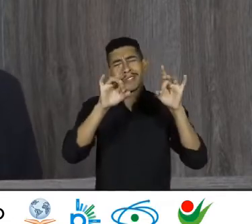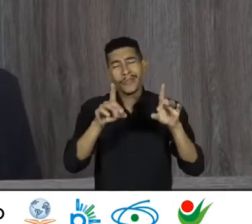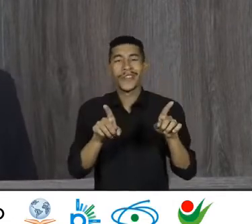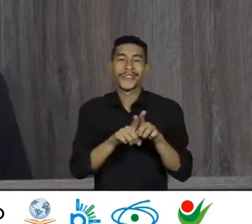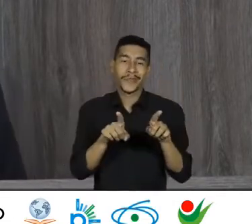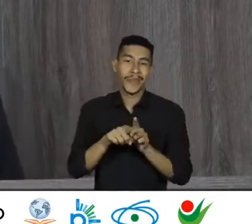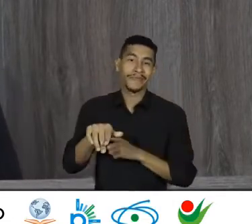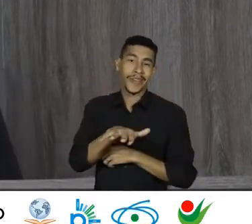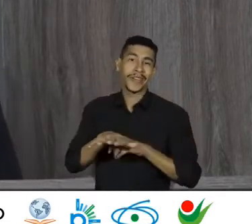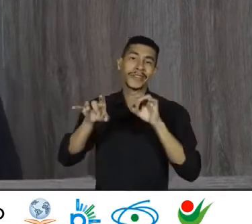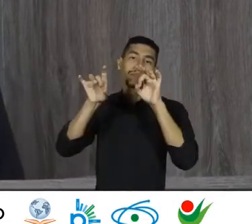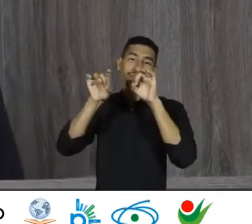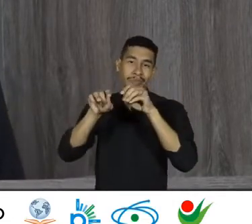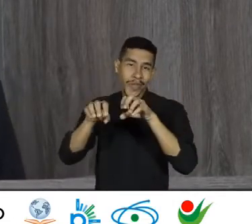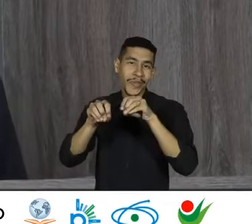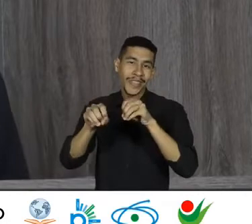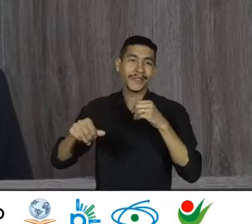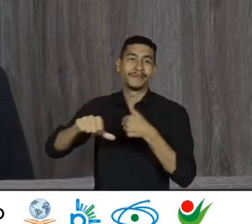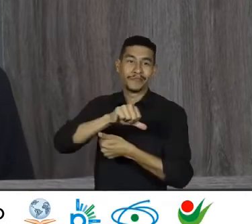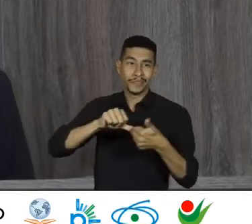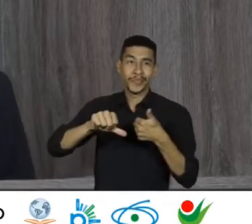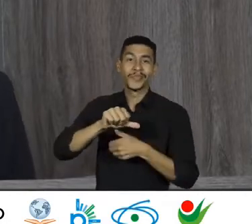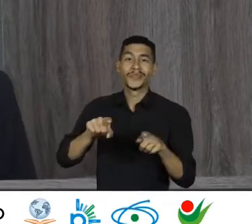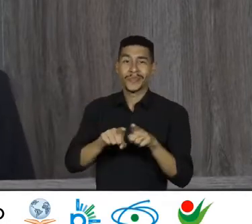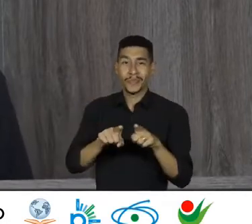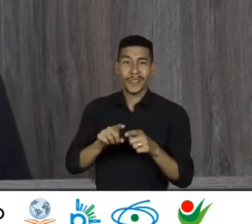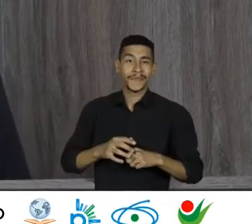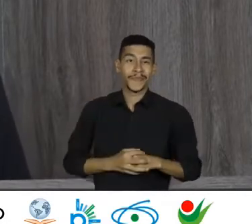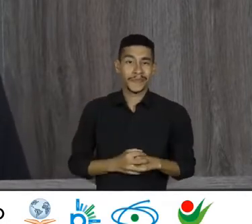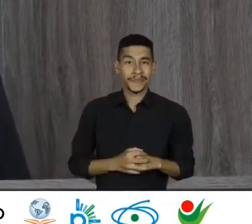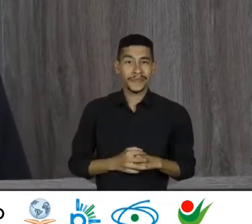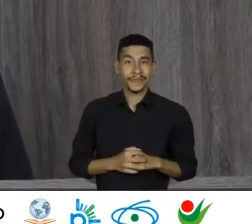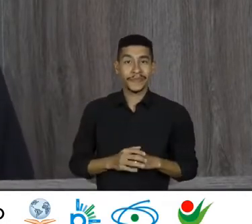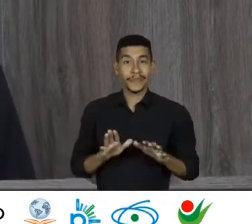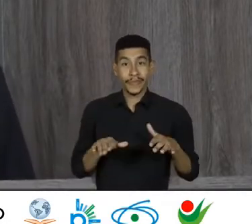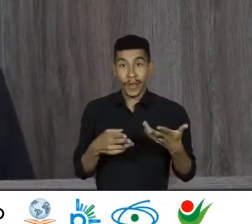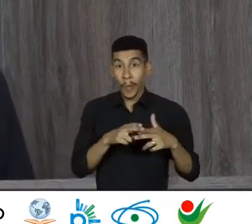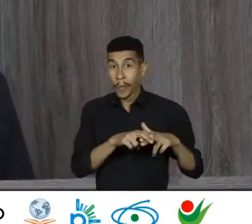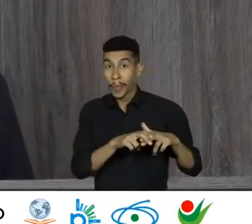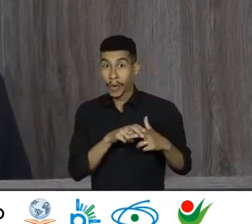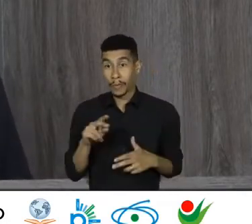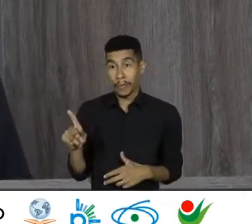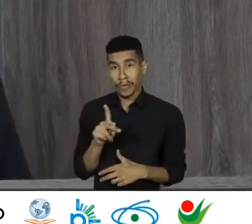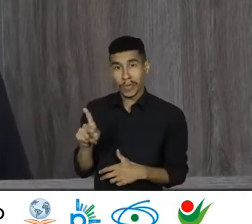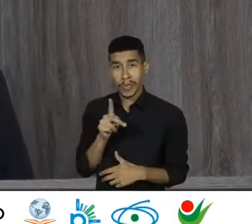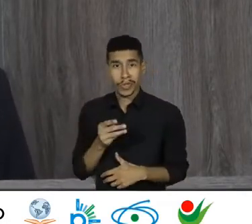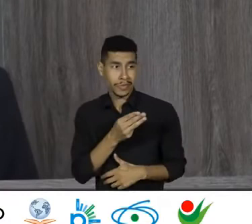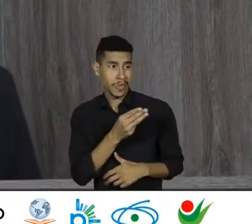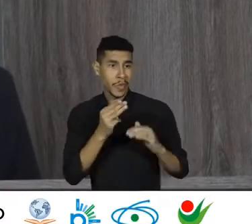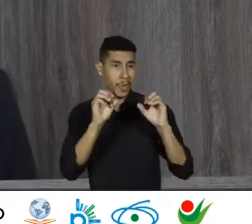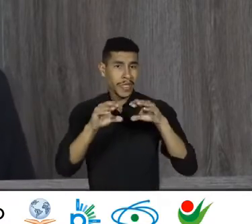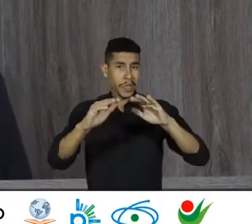interessa, a educação. Sendo assim, os professores do ensino superior, professores da